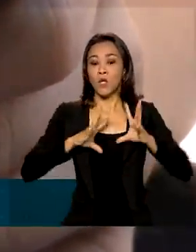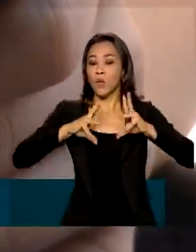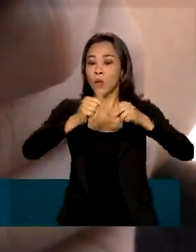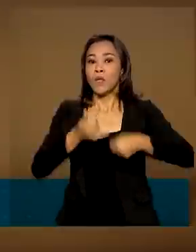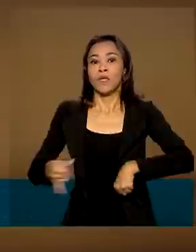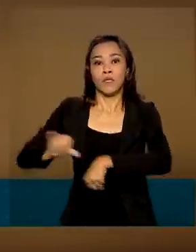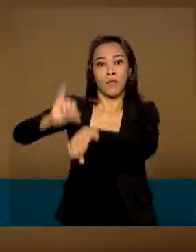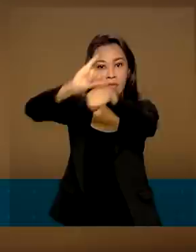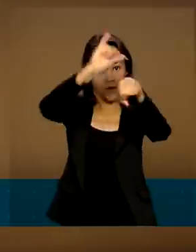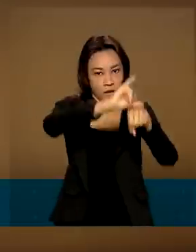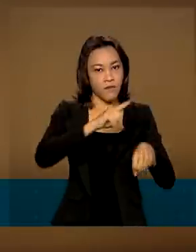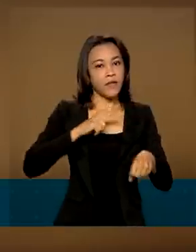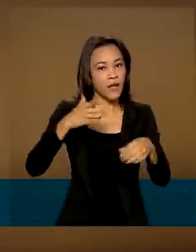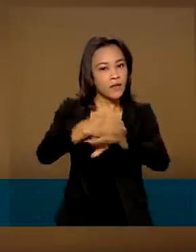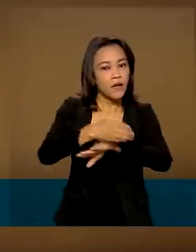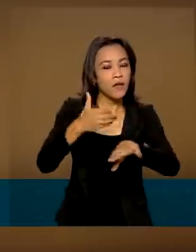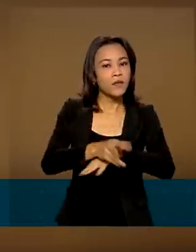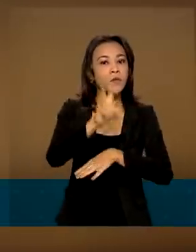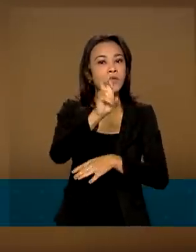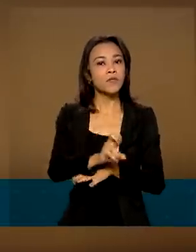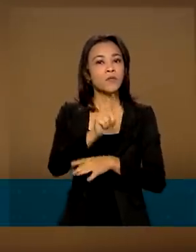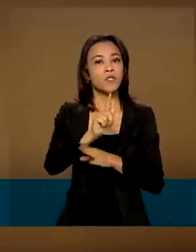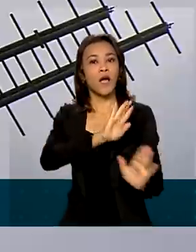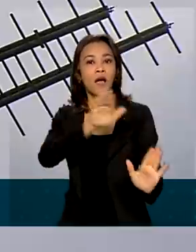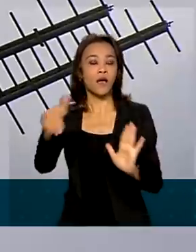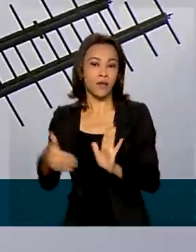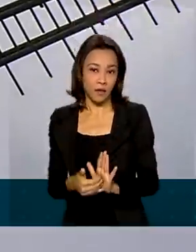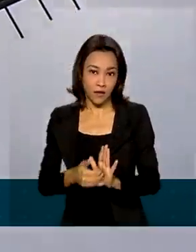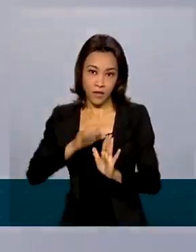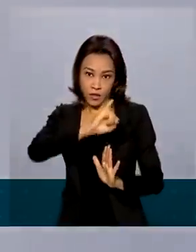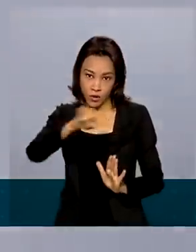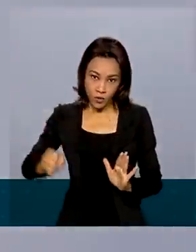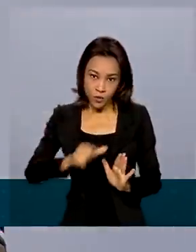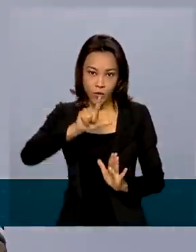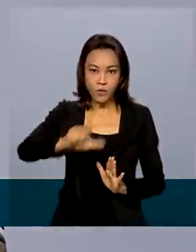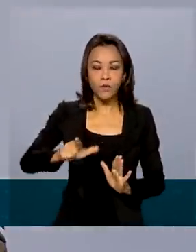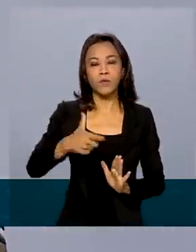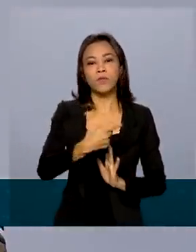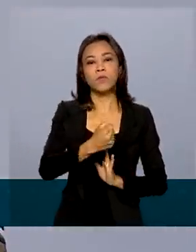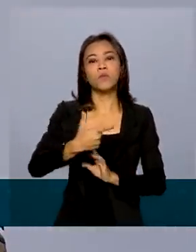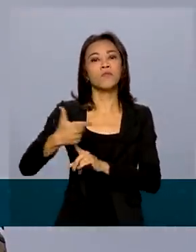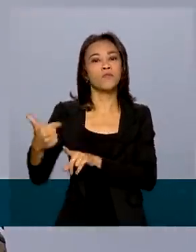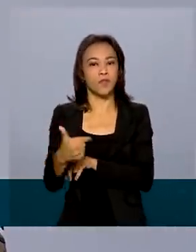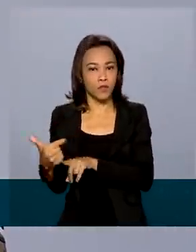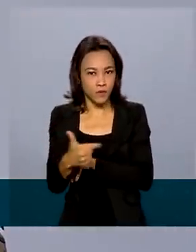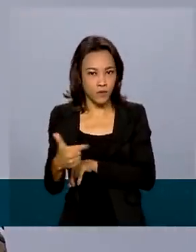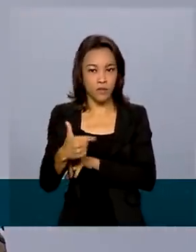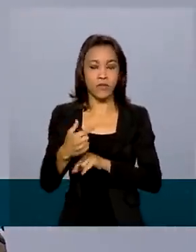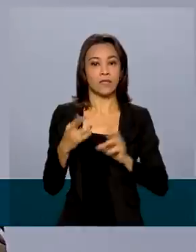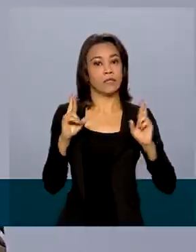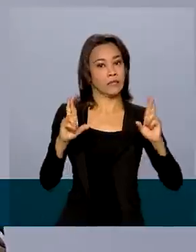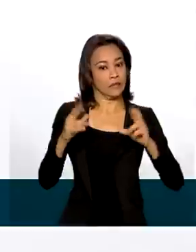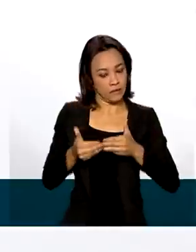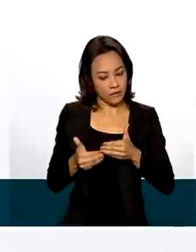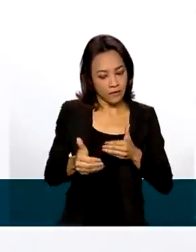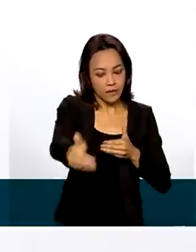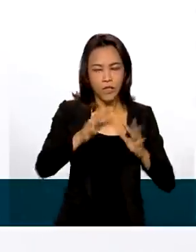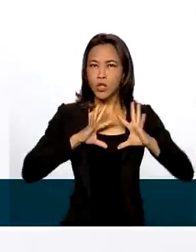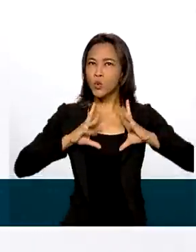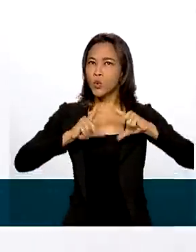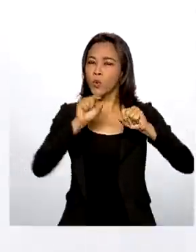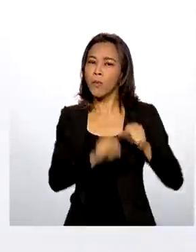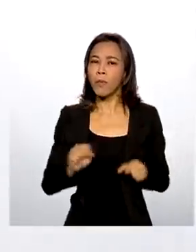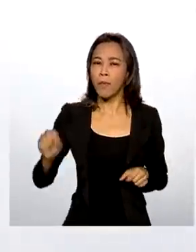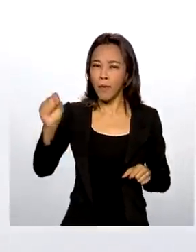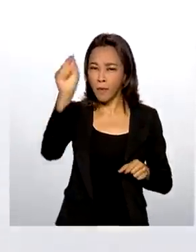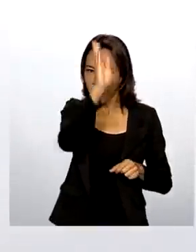sistema 5G até julho de 2022. E a expectativa é que todo o território nacional seja